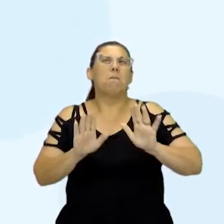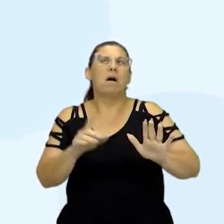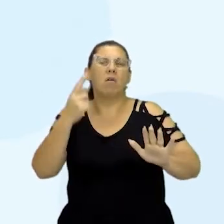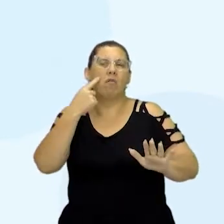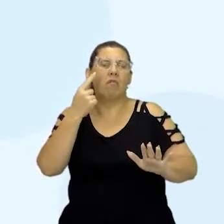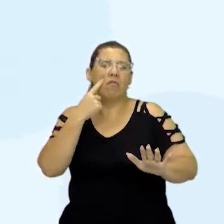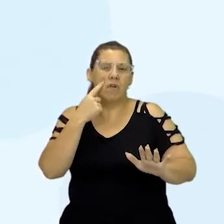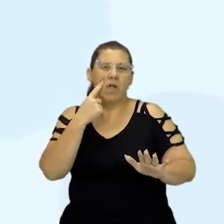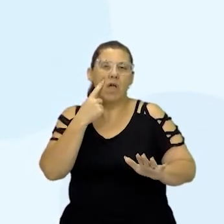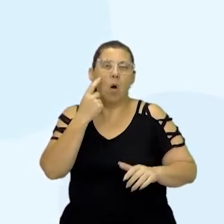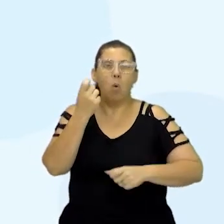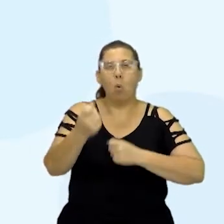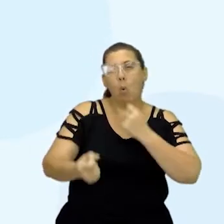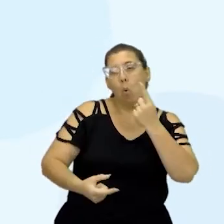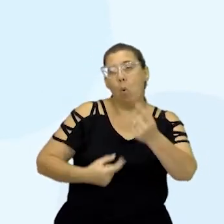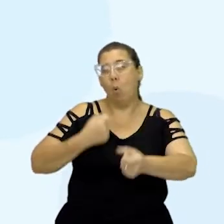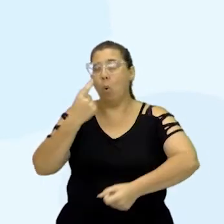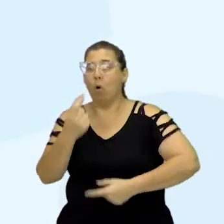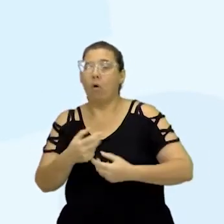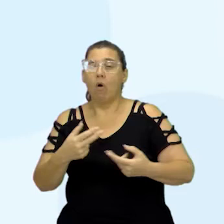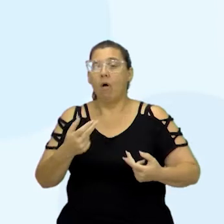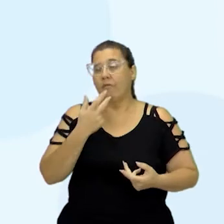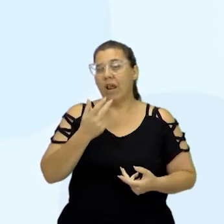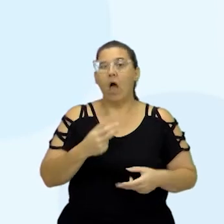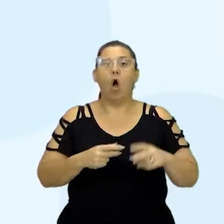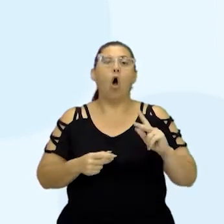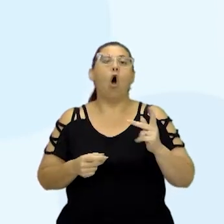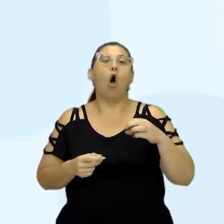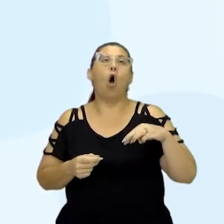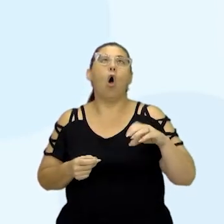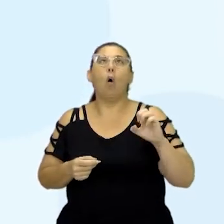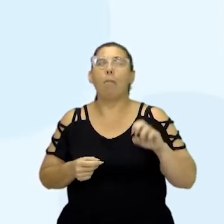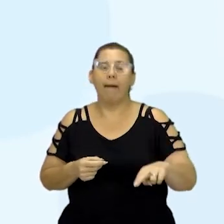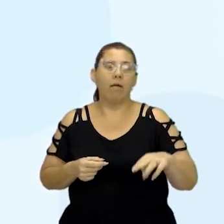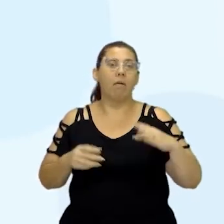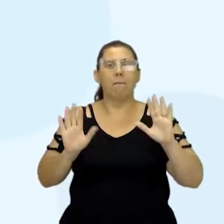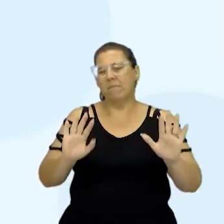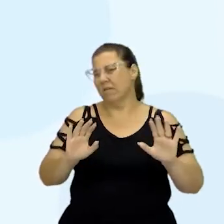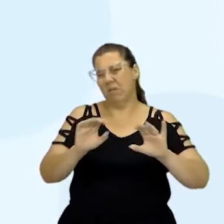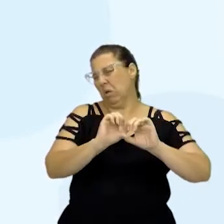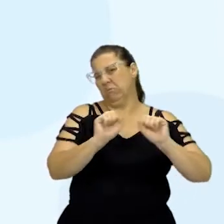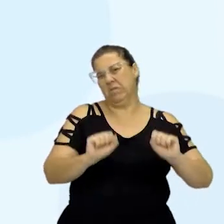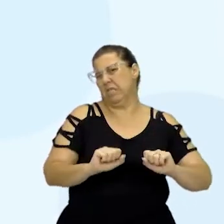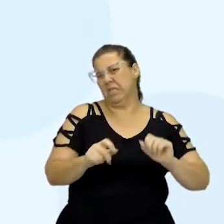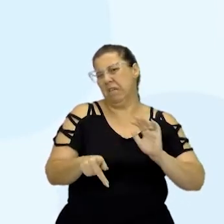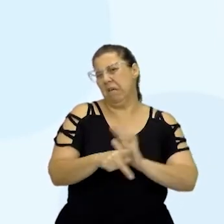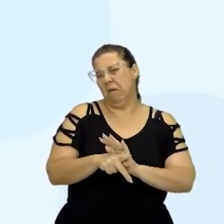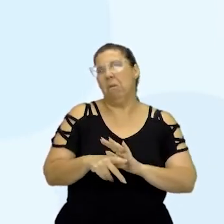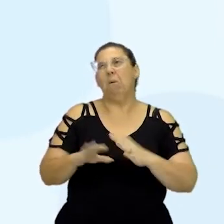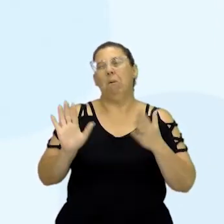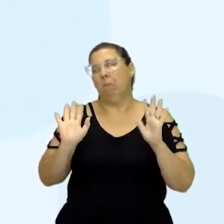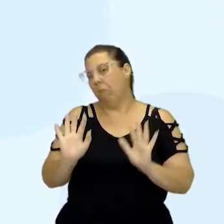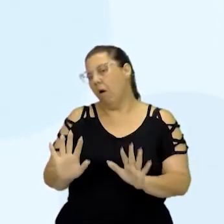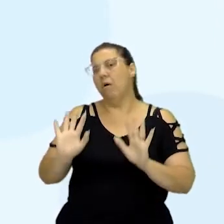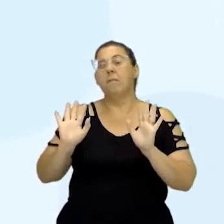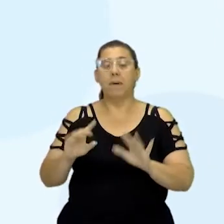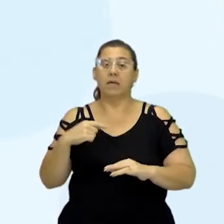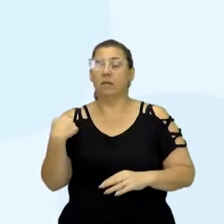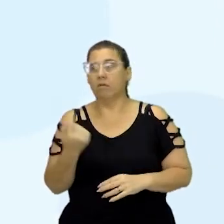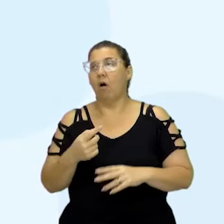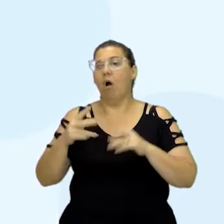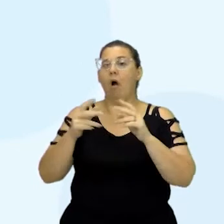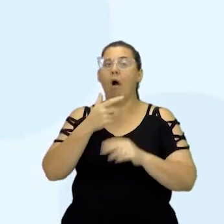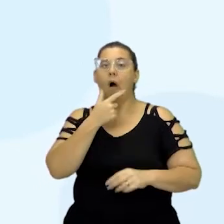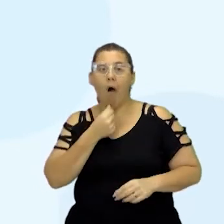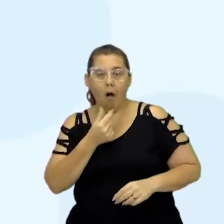vamos ver que por algumas questões, a gente acaba chamando de homem, até por conta do sistema que a gente vive, patriarcado, né? A gente acaba chamando